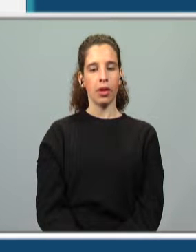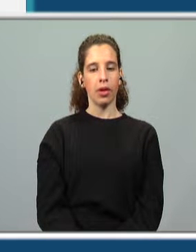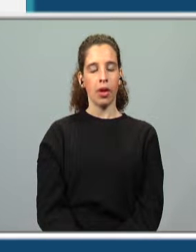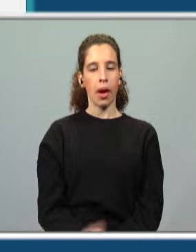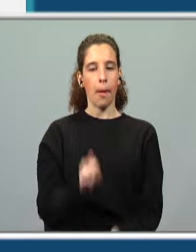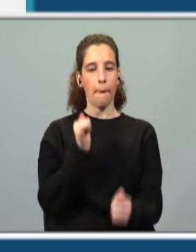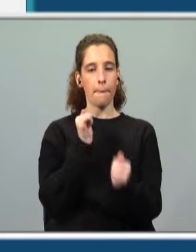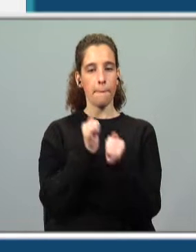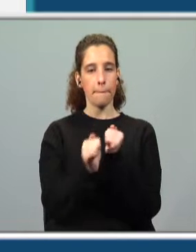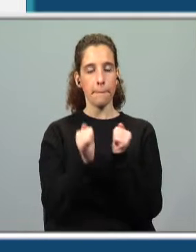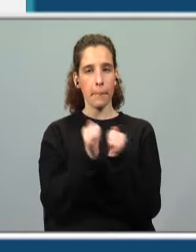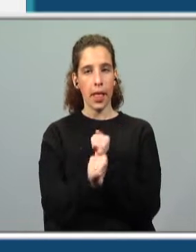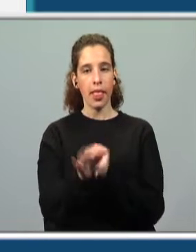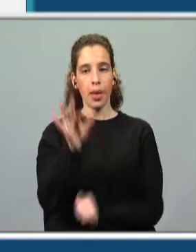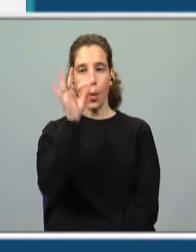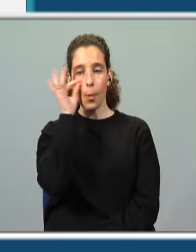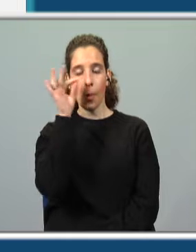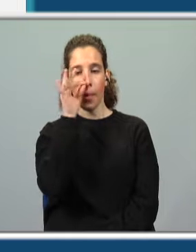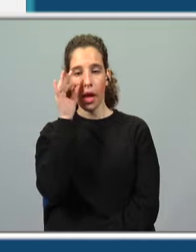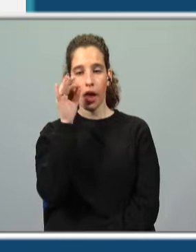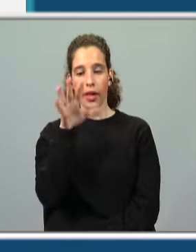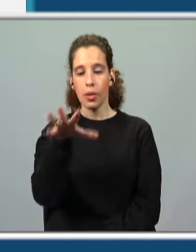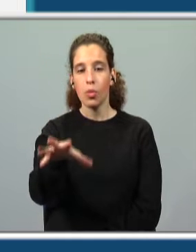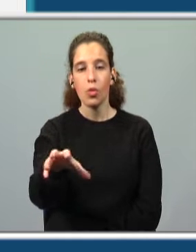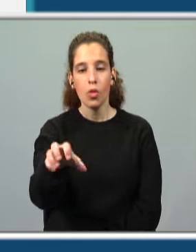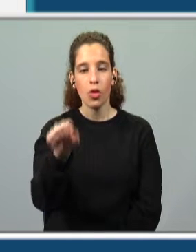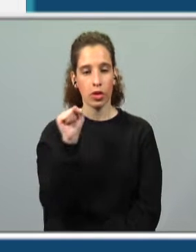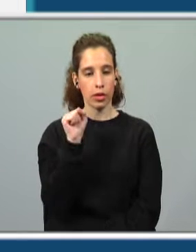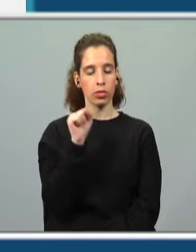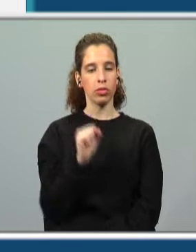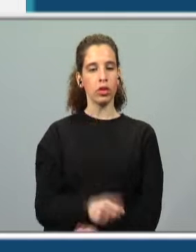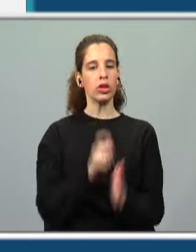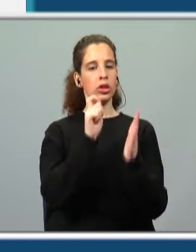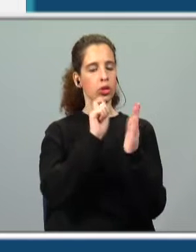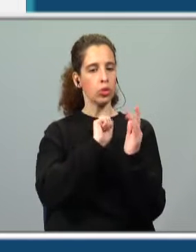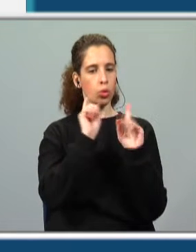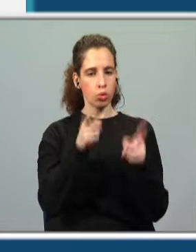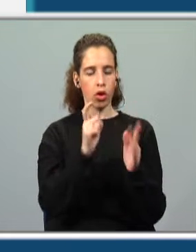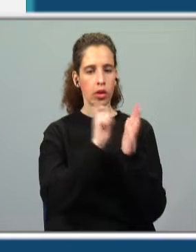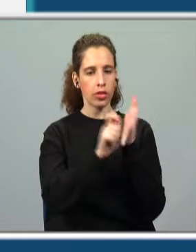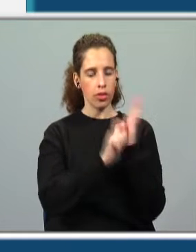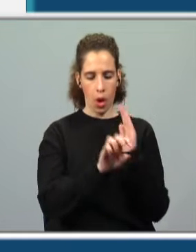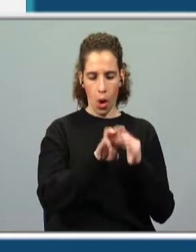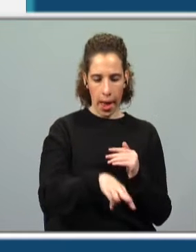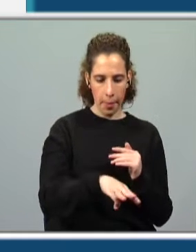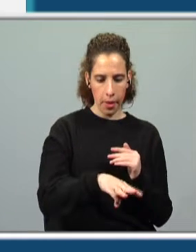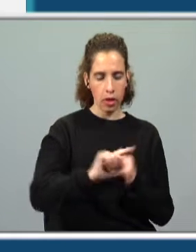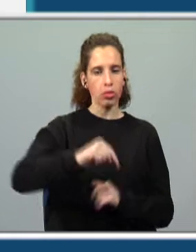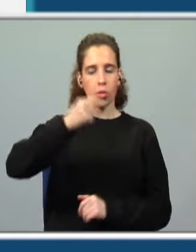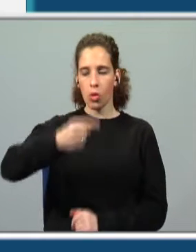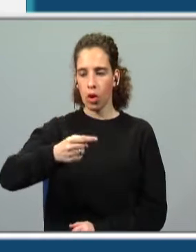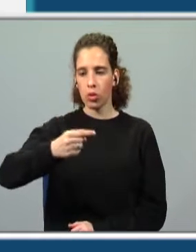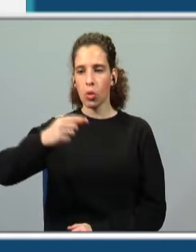um papel e uma caneta. Ele começou a escrever um M, depois um A